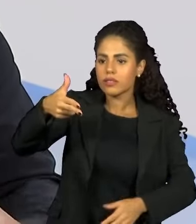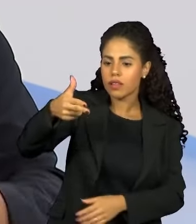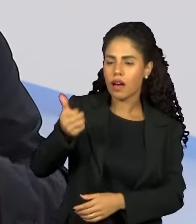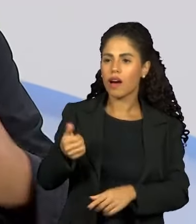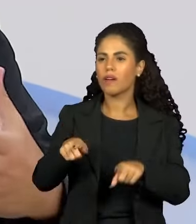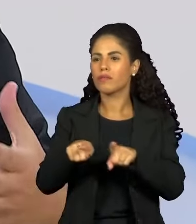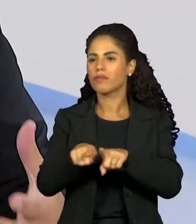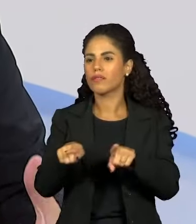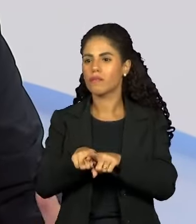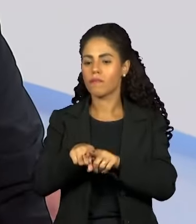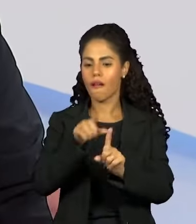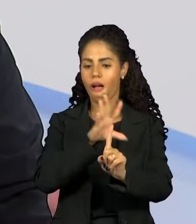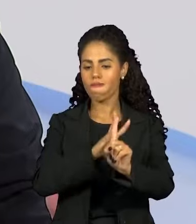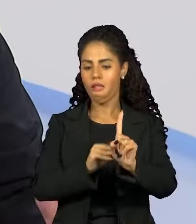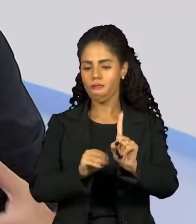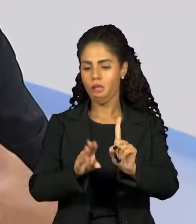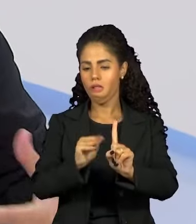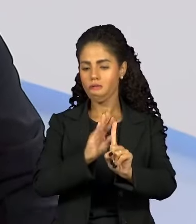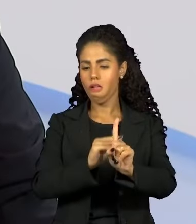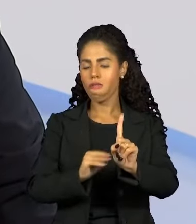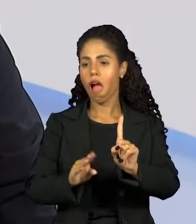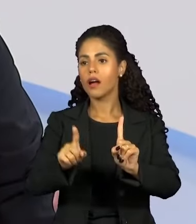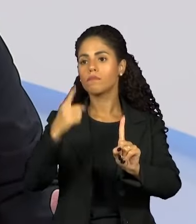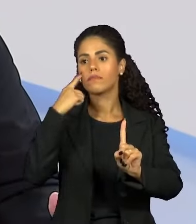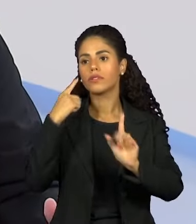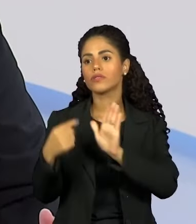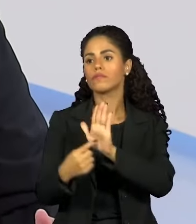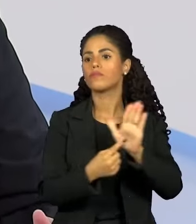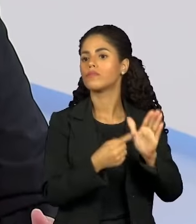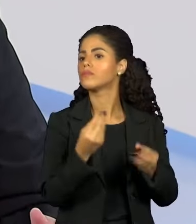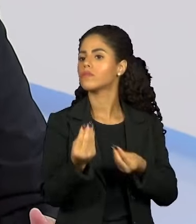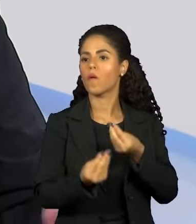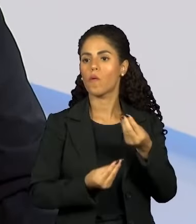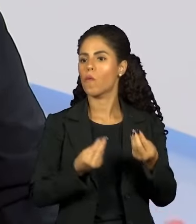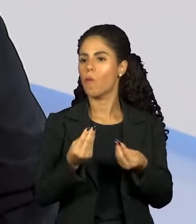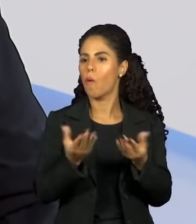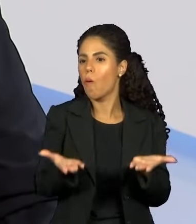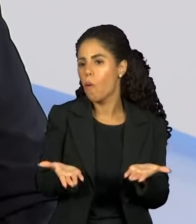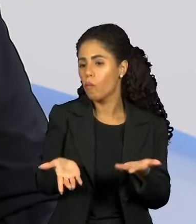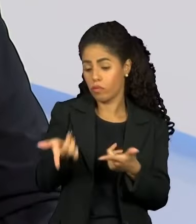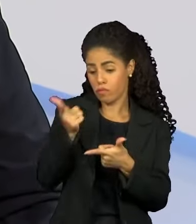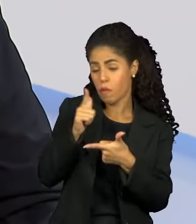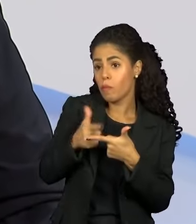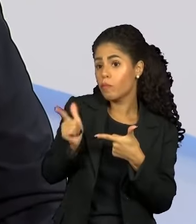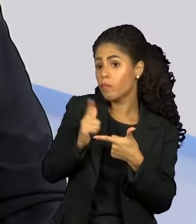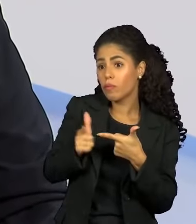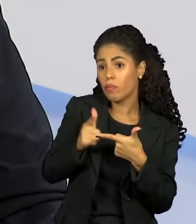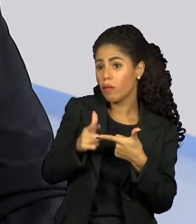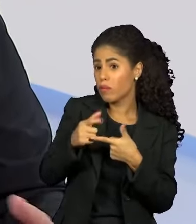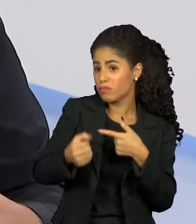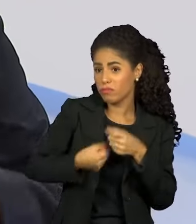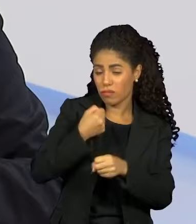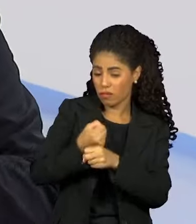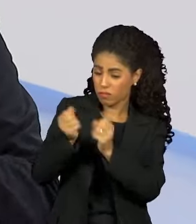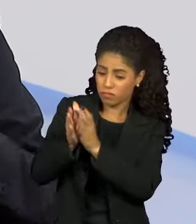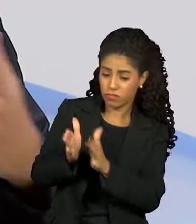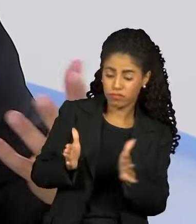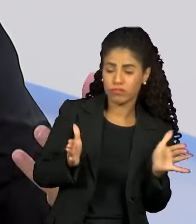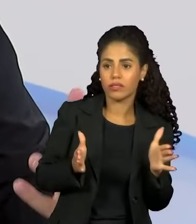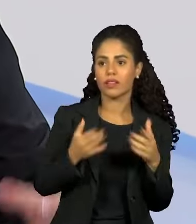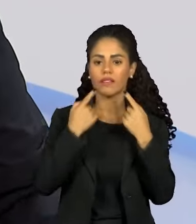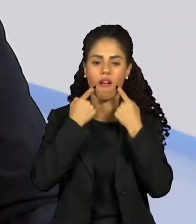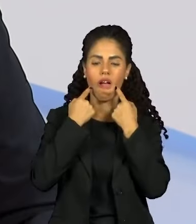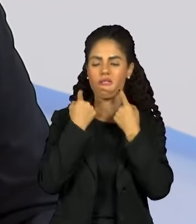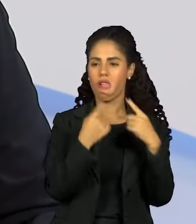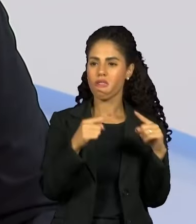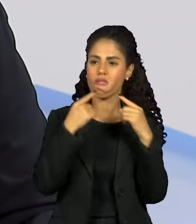disso. Mas ele mostra de maneira muito explícita problemas que a gente tem durante o ano inteiro. Uma reclamação